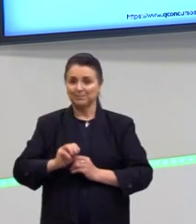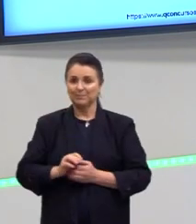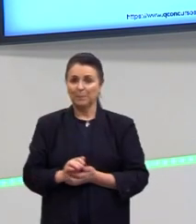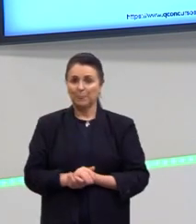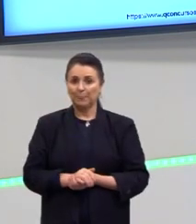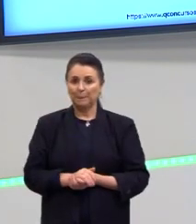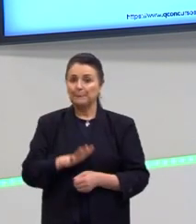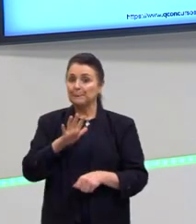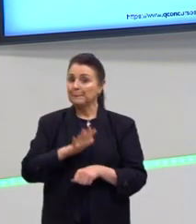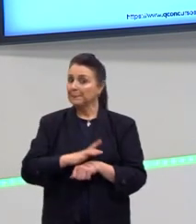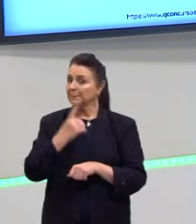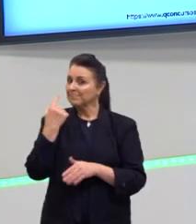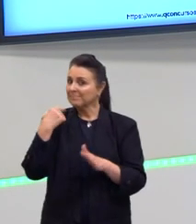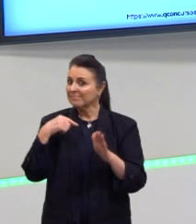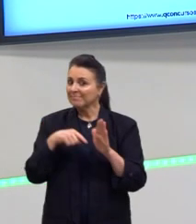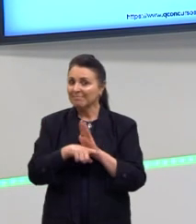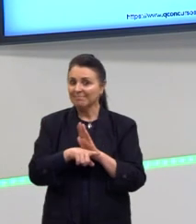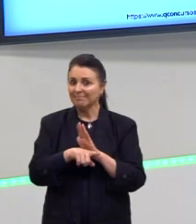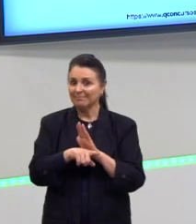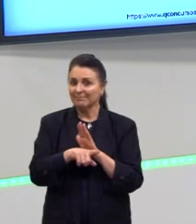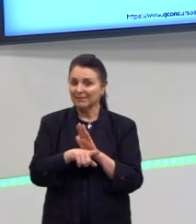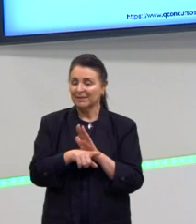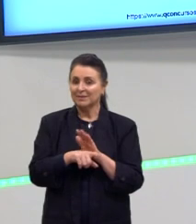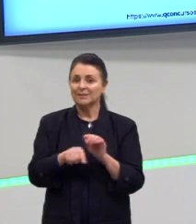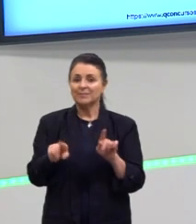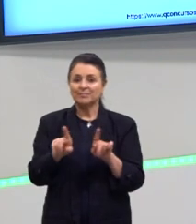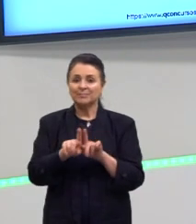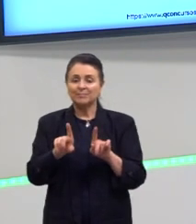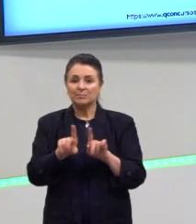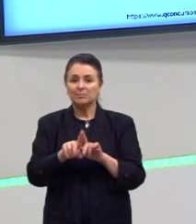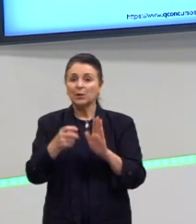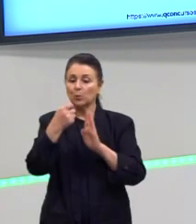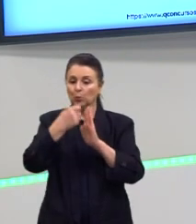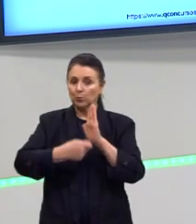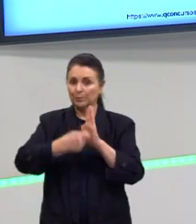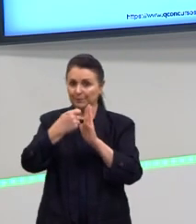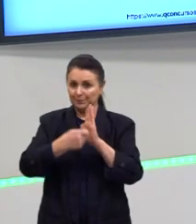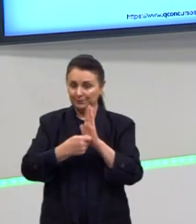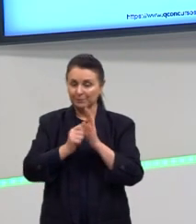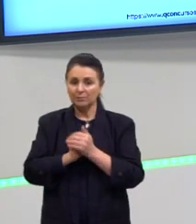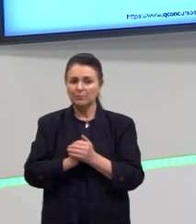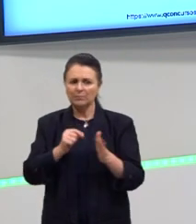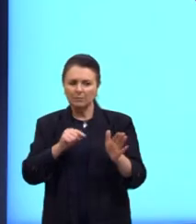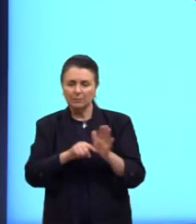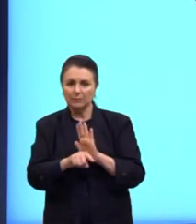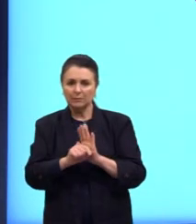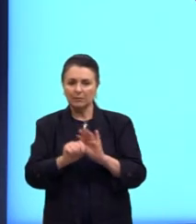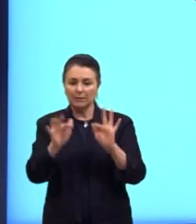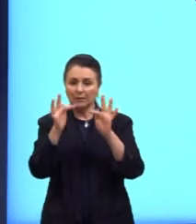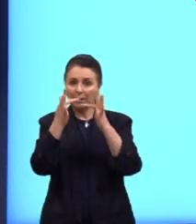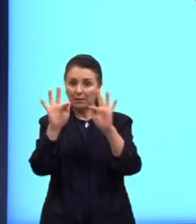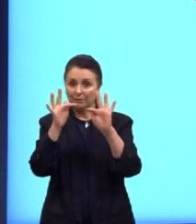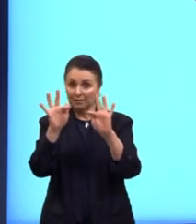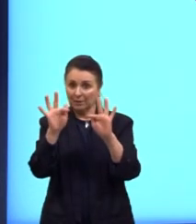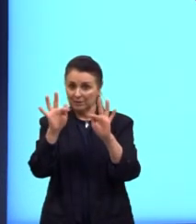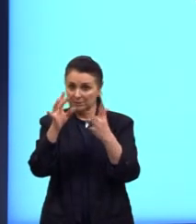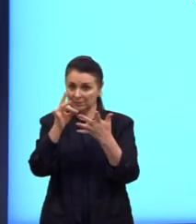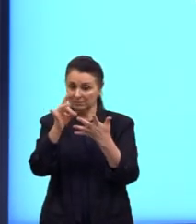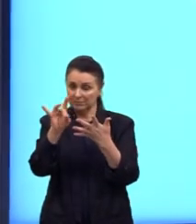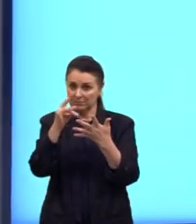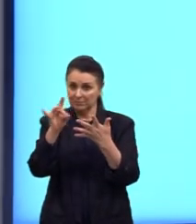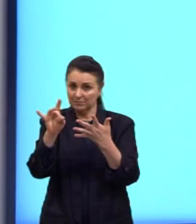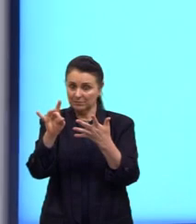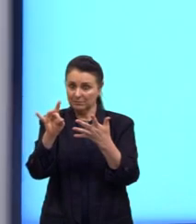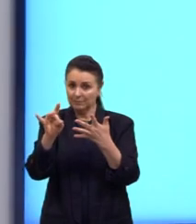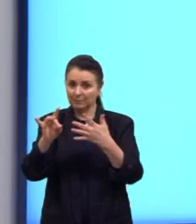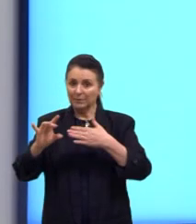Mais uma questão. Essa aqui também é uma questão de concurso e ela diz assim, na frase destacada, o conectivo